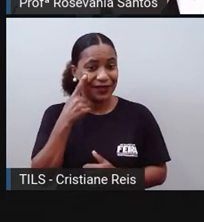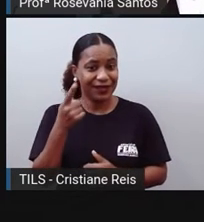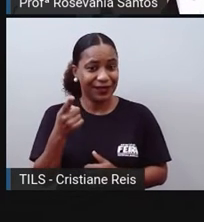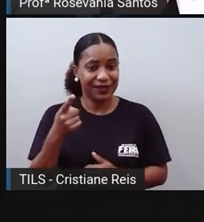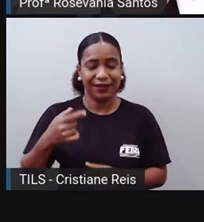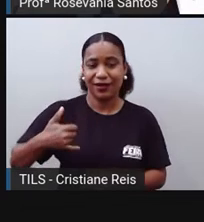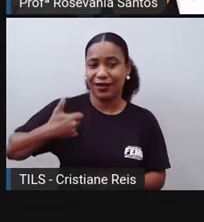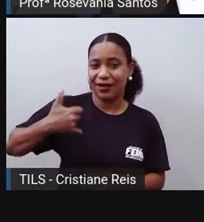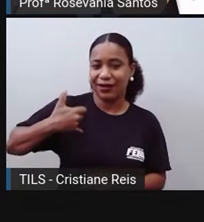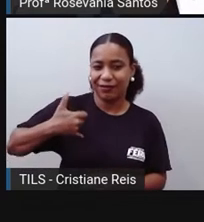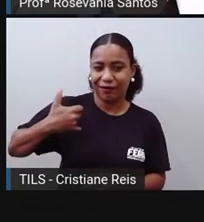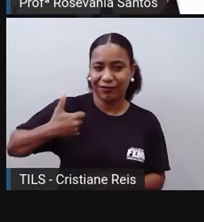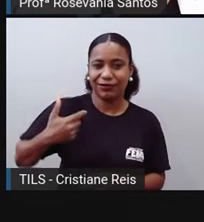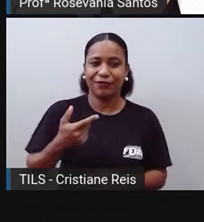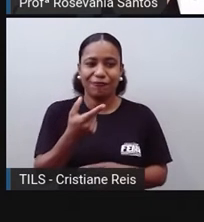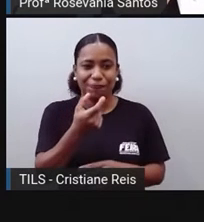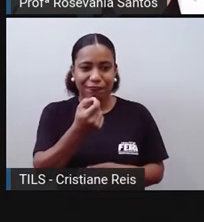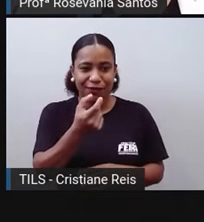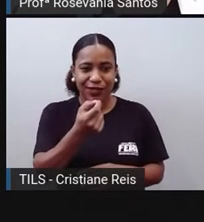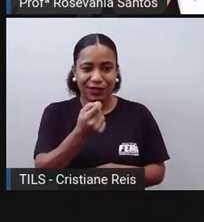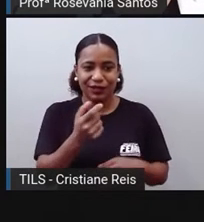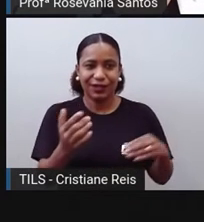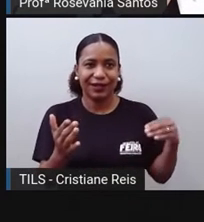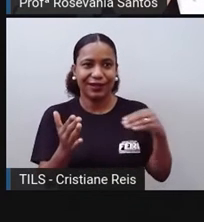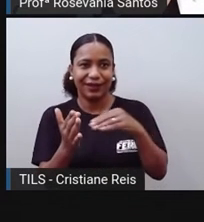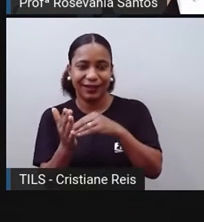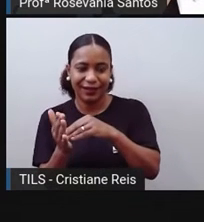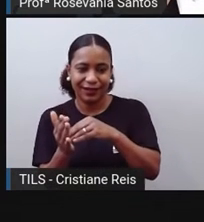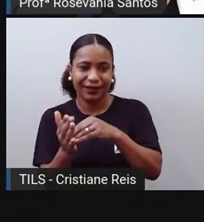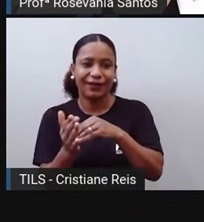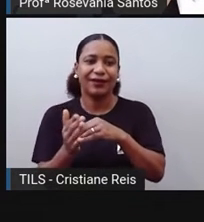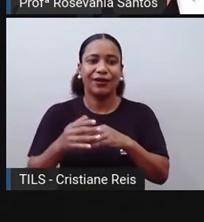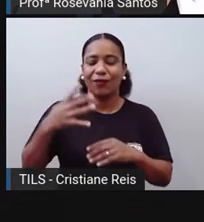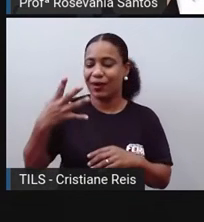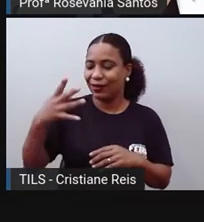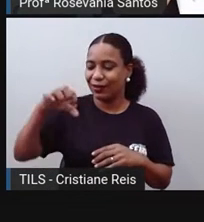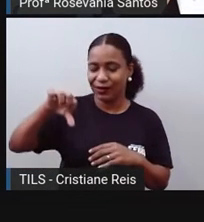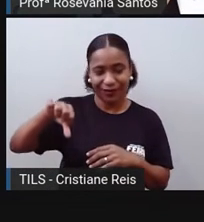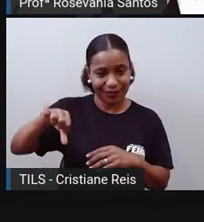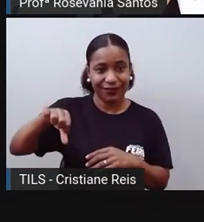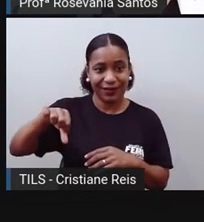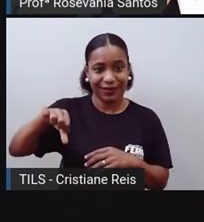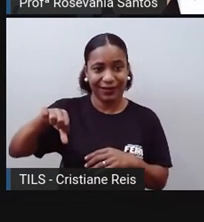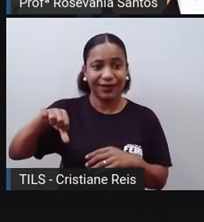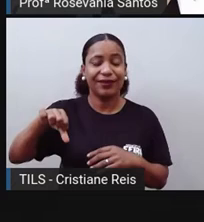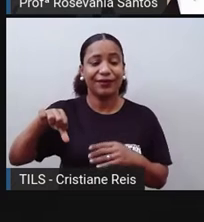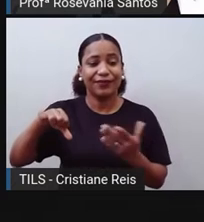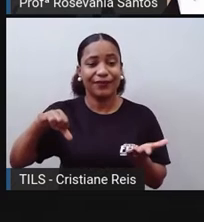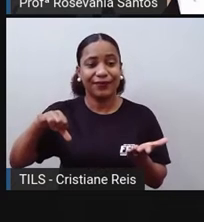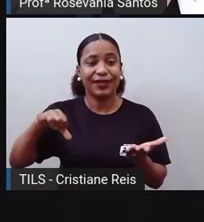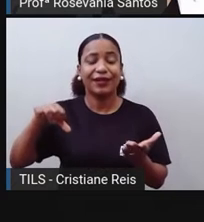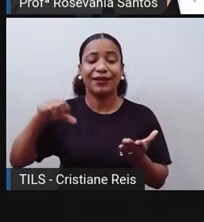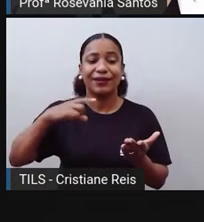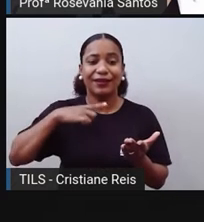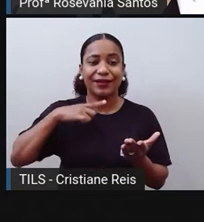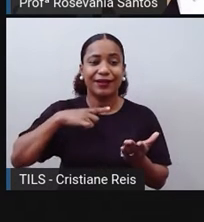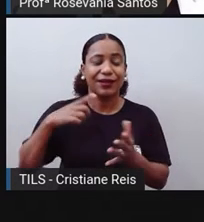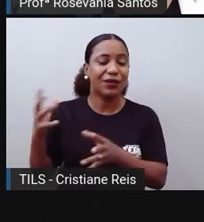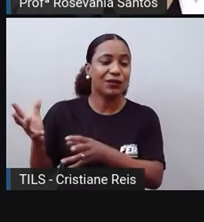idade dos 20, vou dizer assim, né? Aos 49 anos, eu tenho uma quantidade